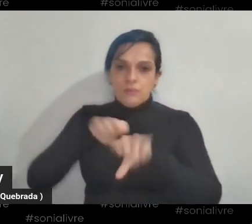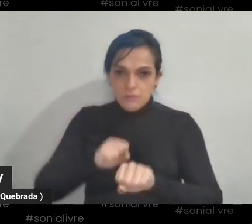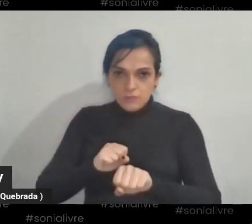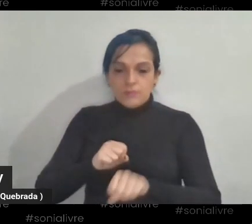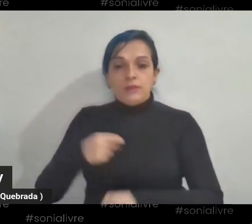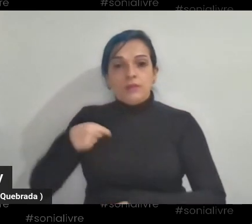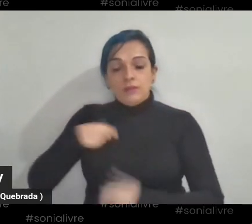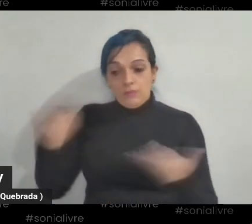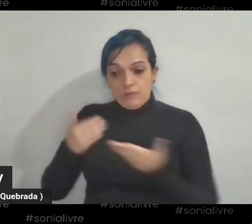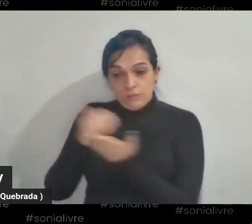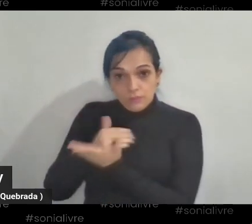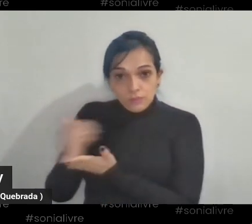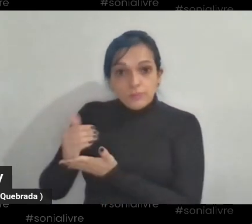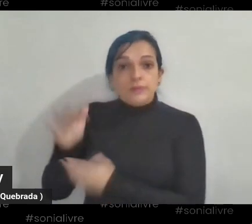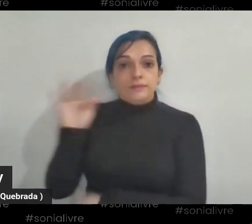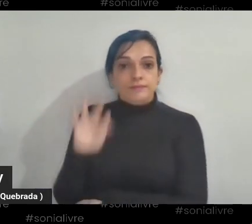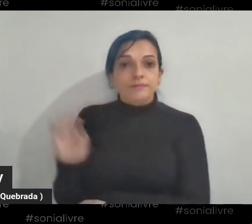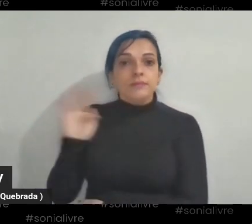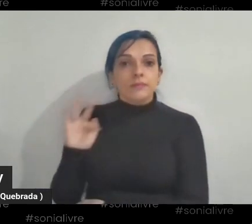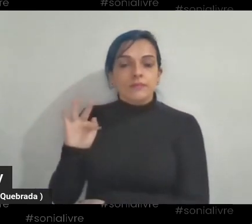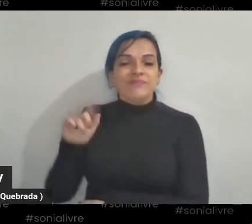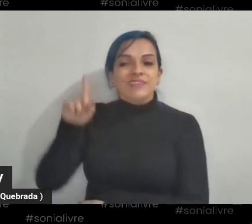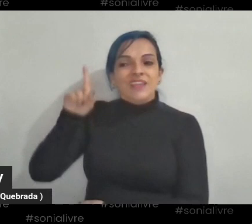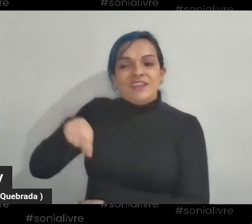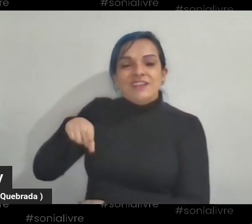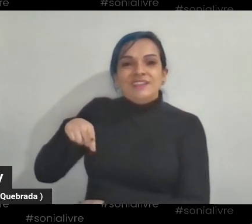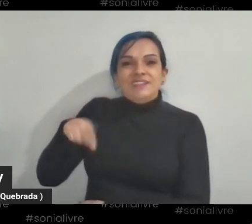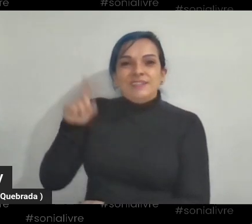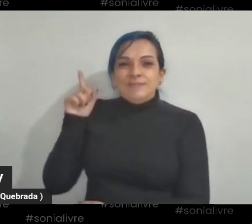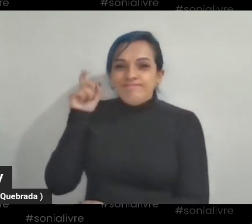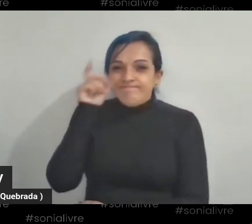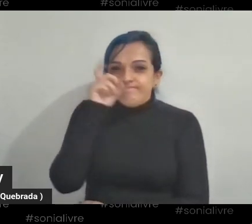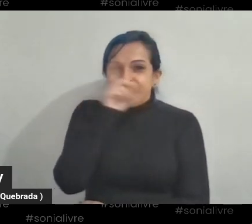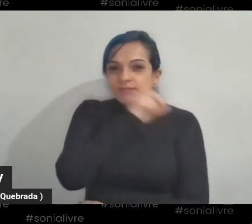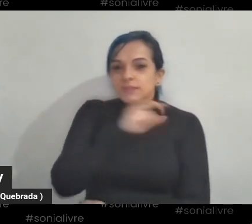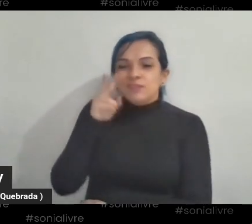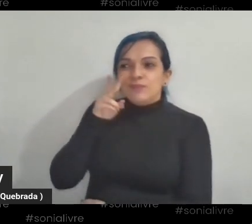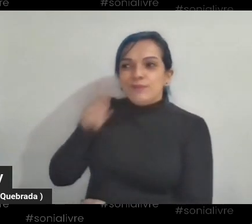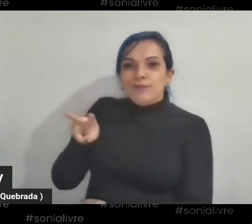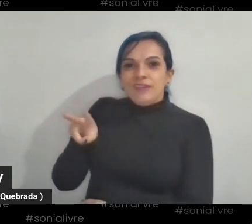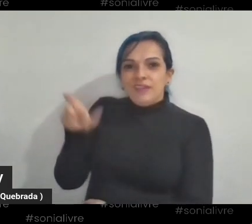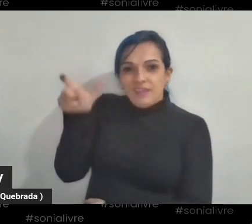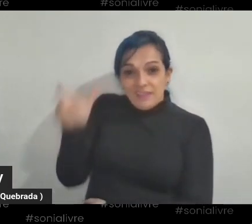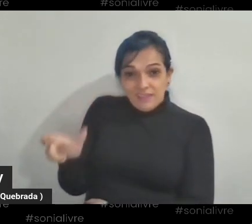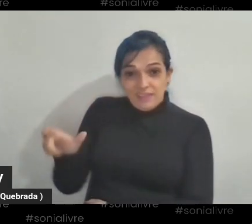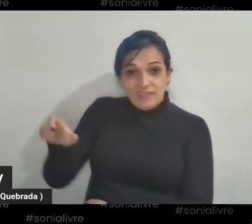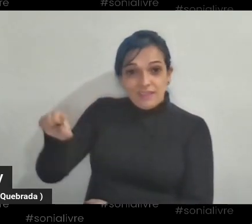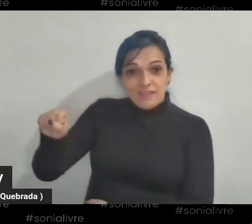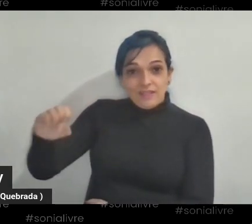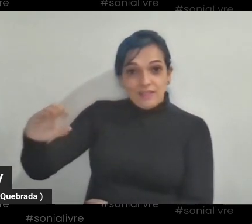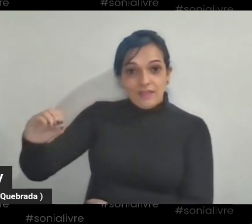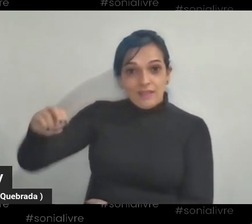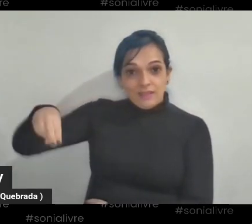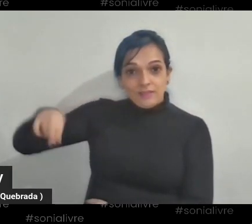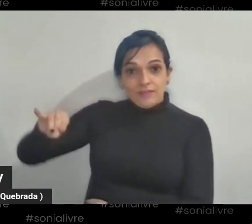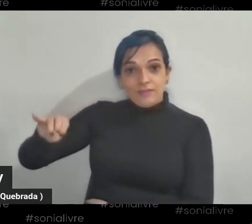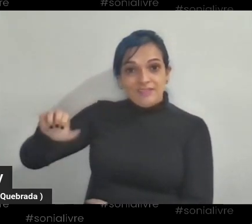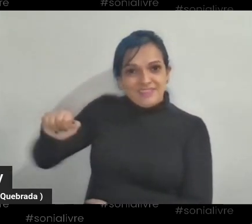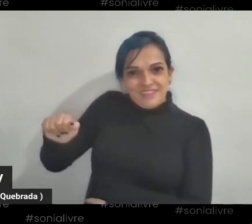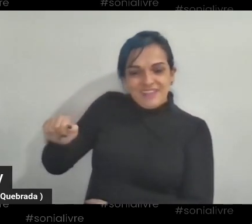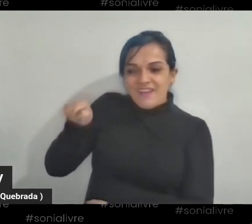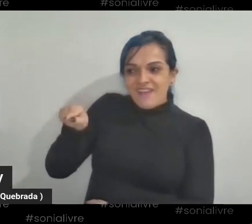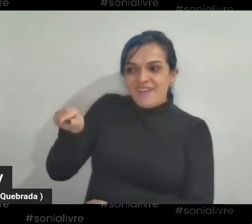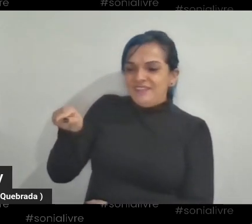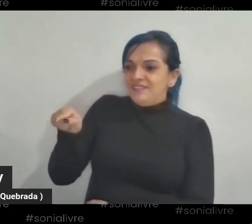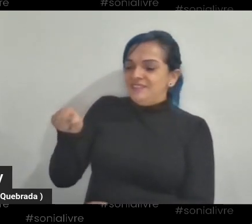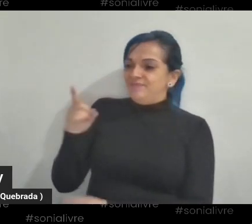faculdade. Então, assim, é difícil você ver a Sônia na situação que encontramos,